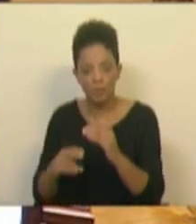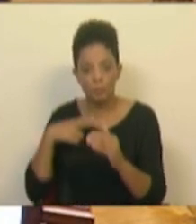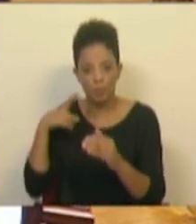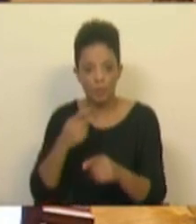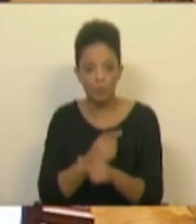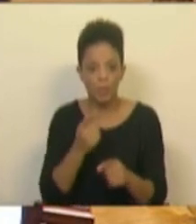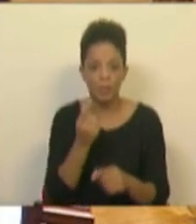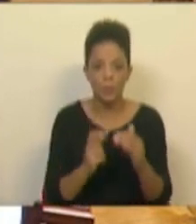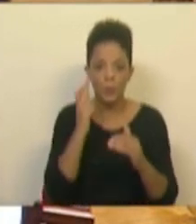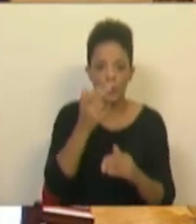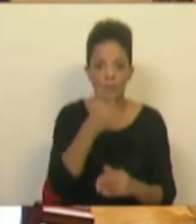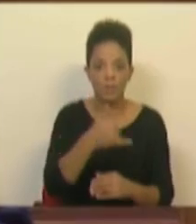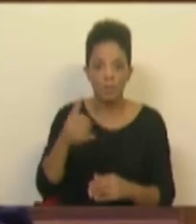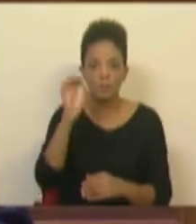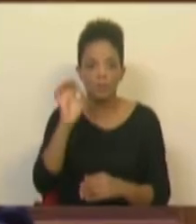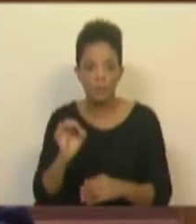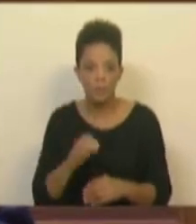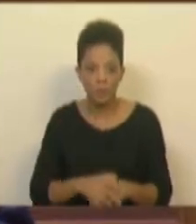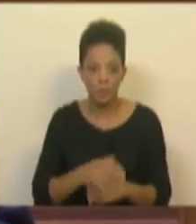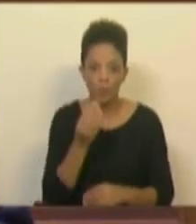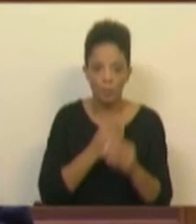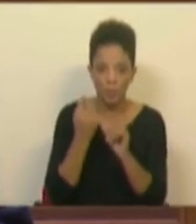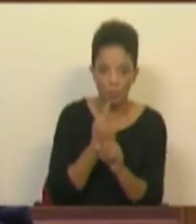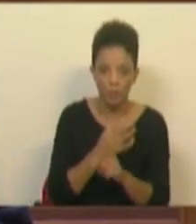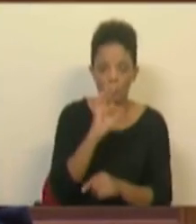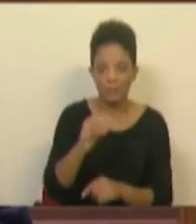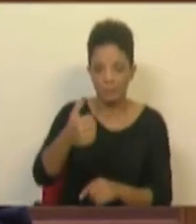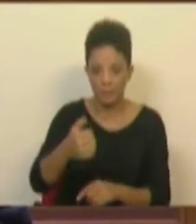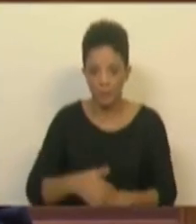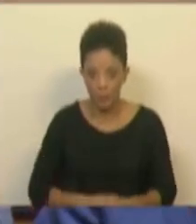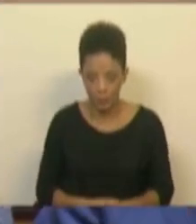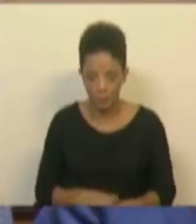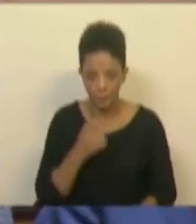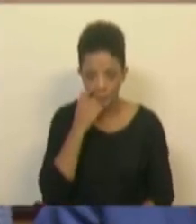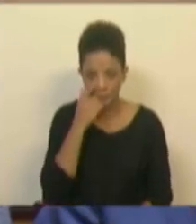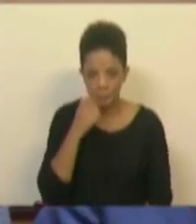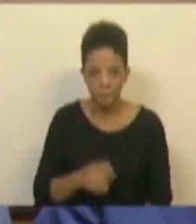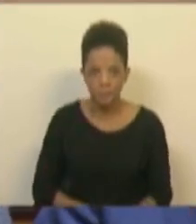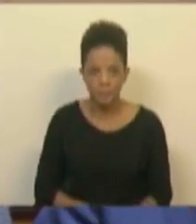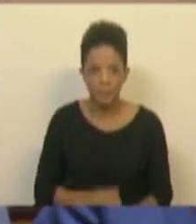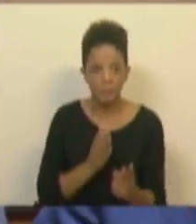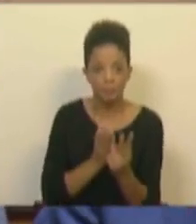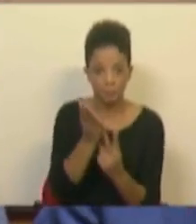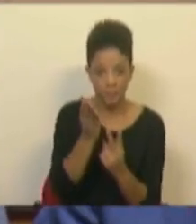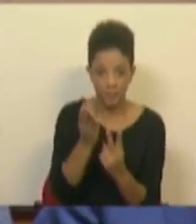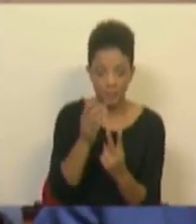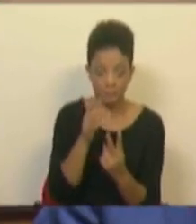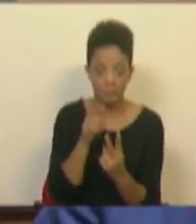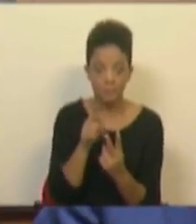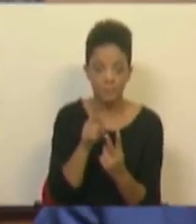inflação está em 22%, a inflação dos bens alimentícios em 45%. A outra maneira, esses